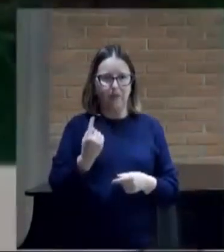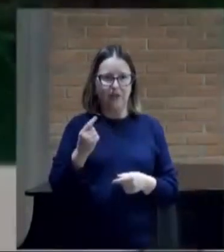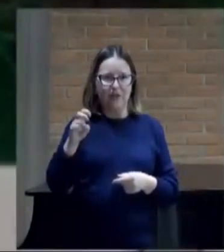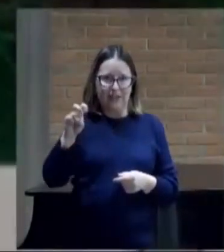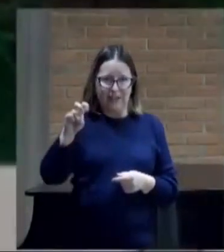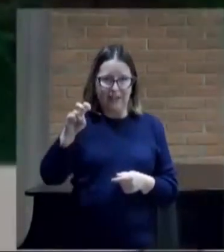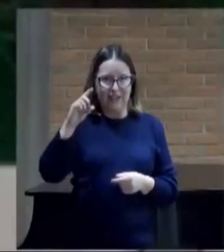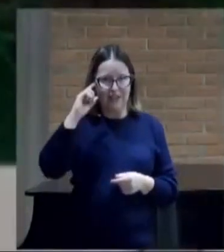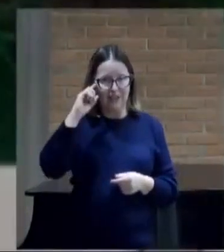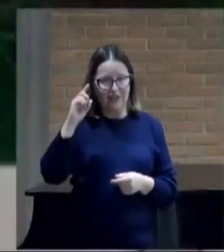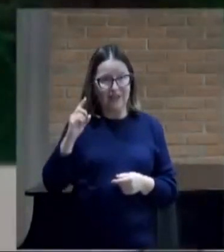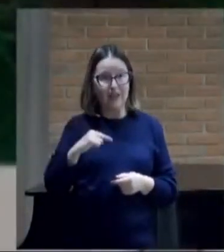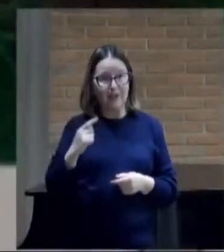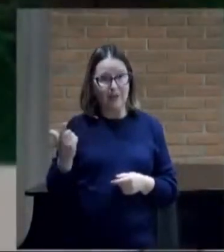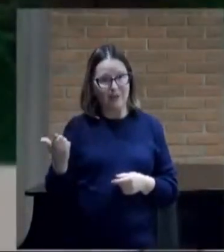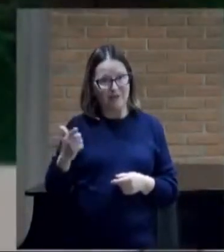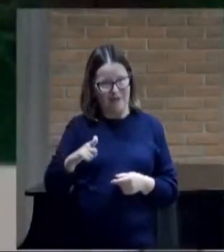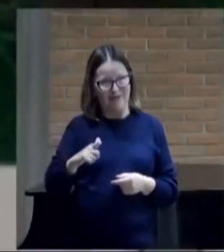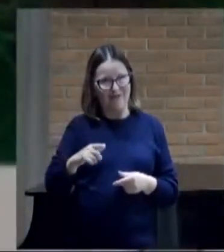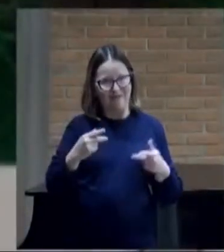O Espírito Santo